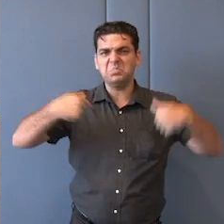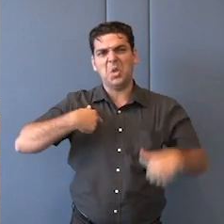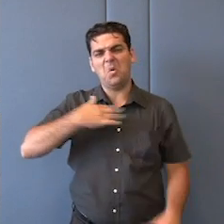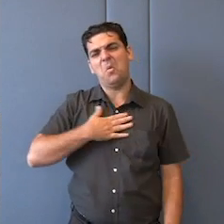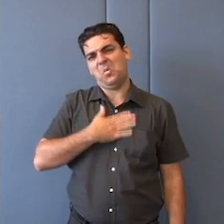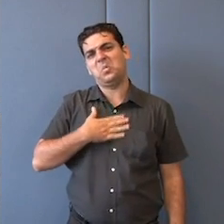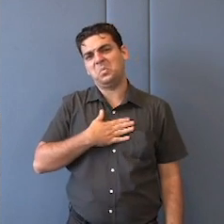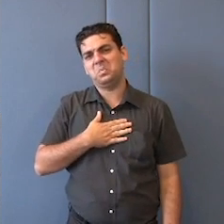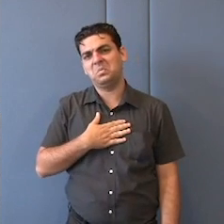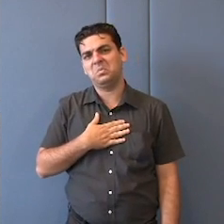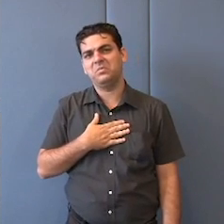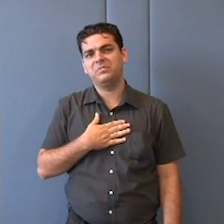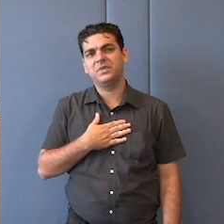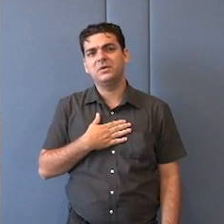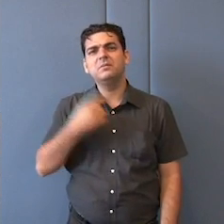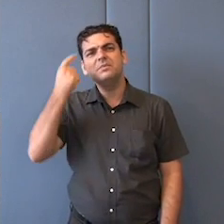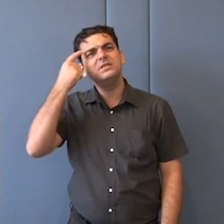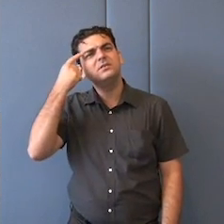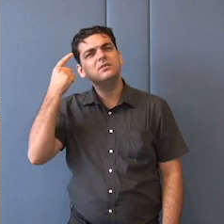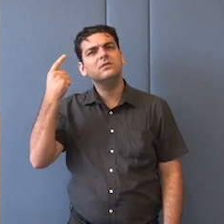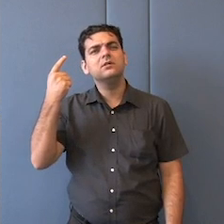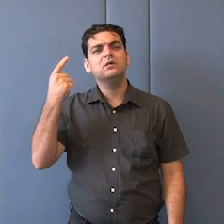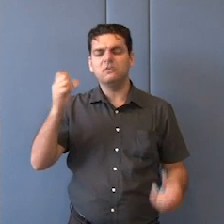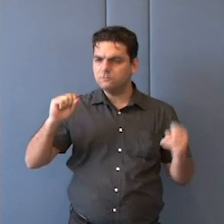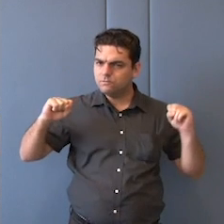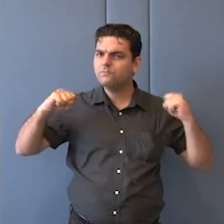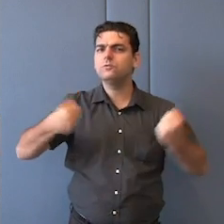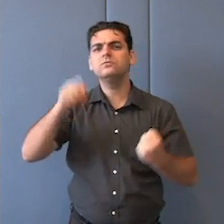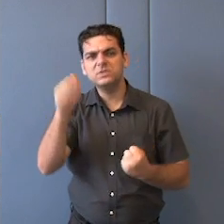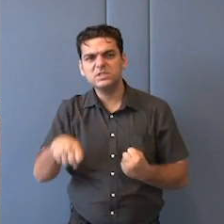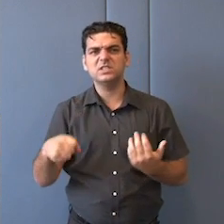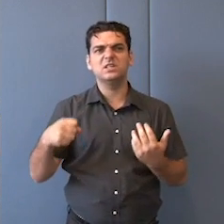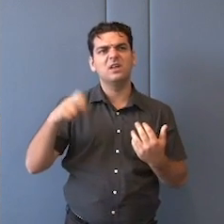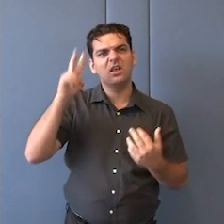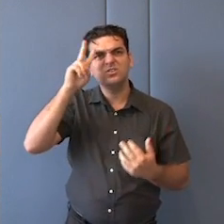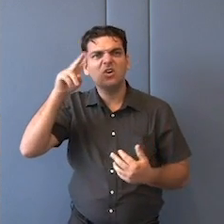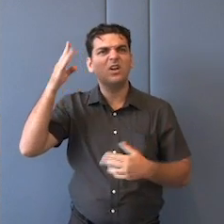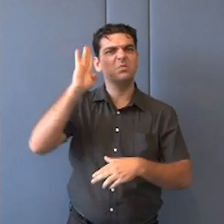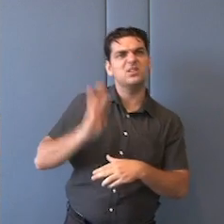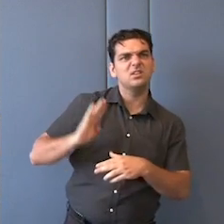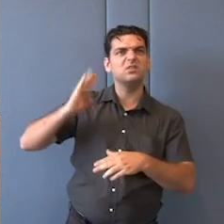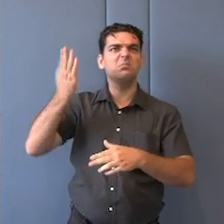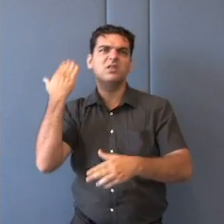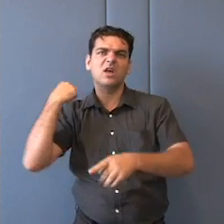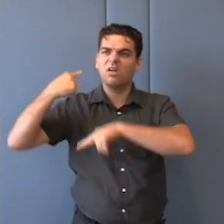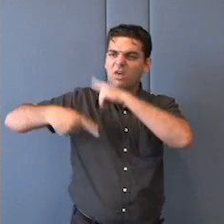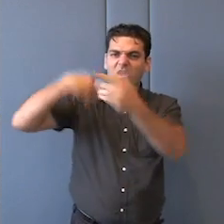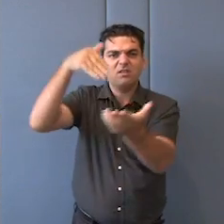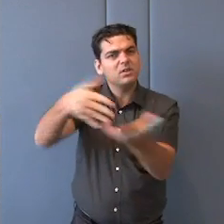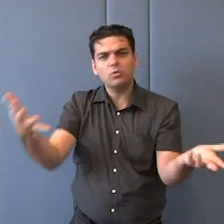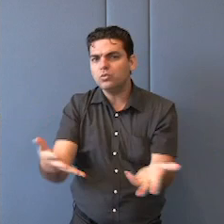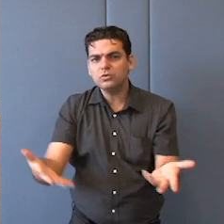porque ele nos remete à continuidade histórica e à continuidade, no fundo, com a nossa